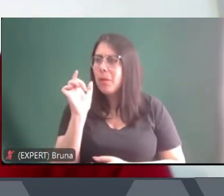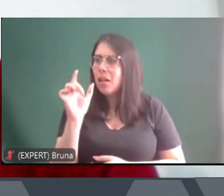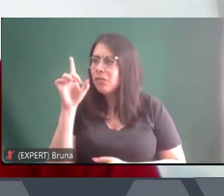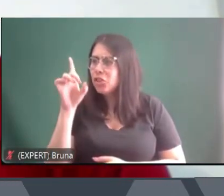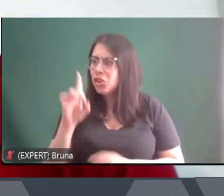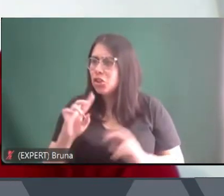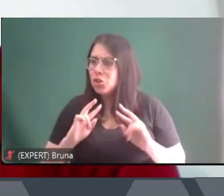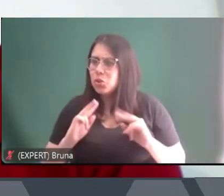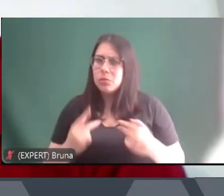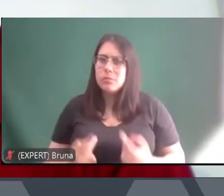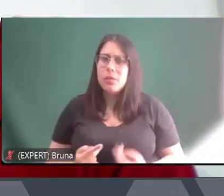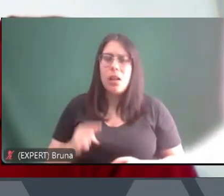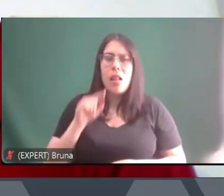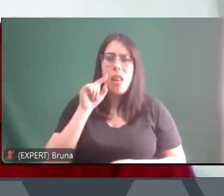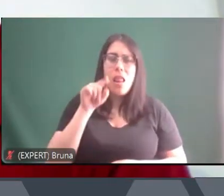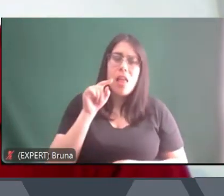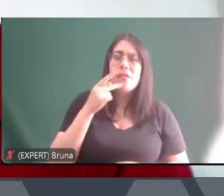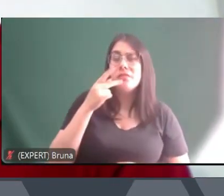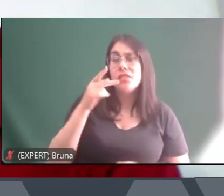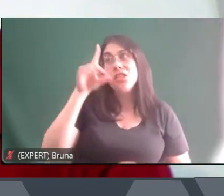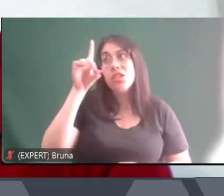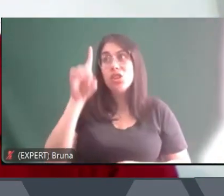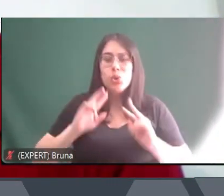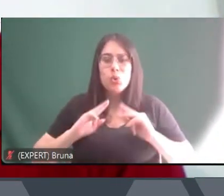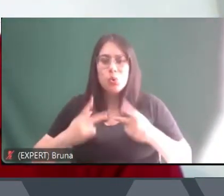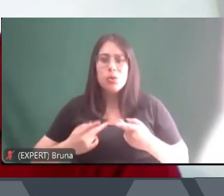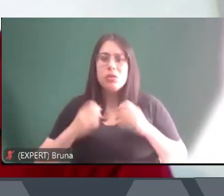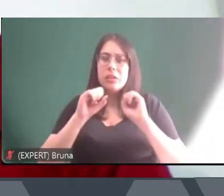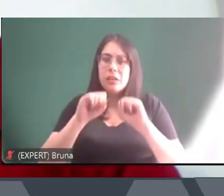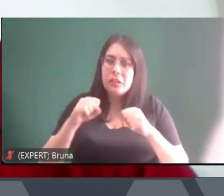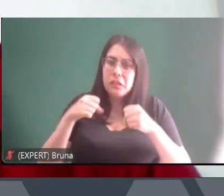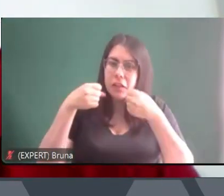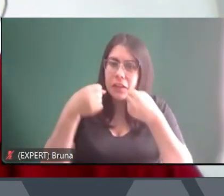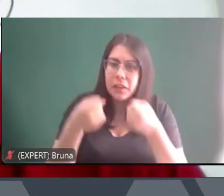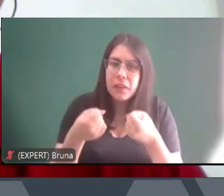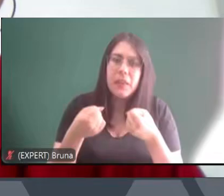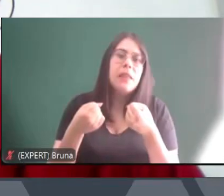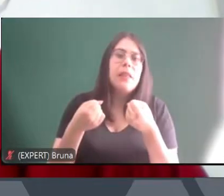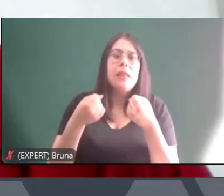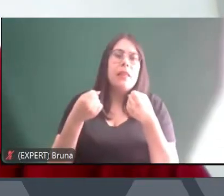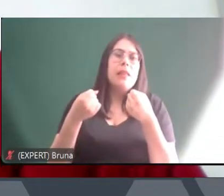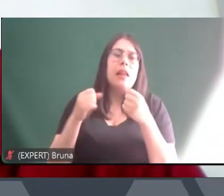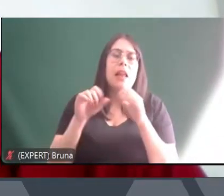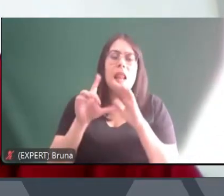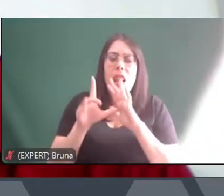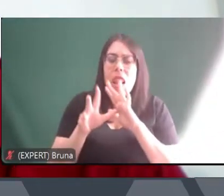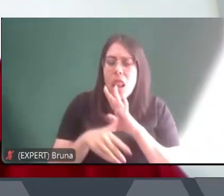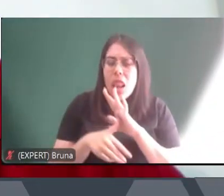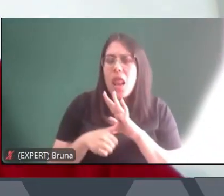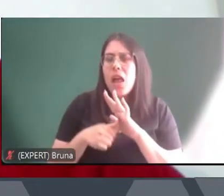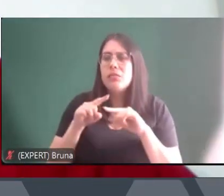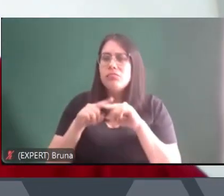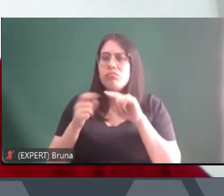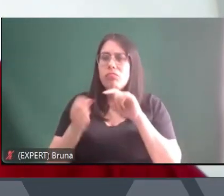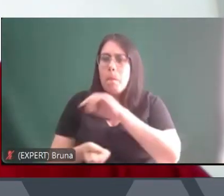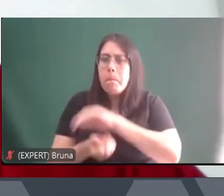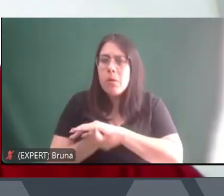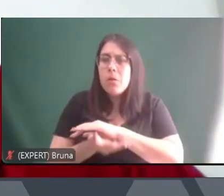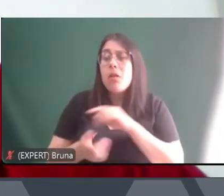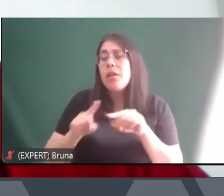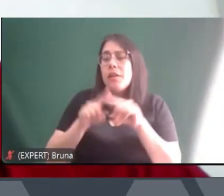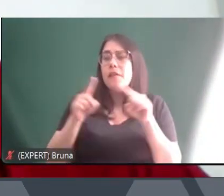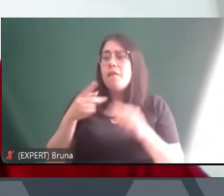certo viés. E vezes, lá vem essa pessoa a defender bandido e falar mal da polícia, né? E o próprio tema ganhou e